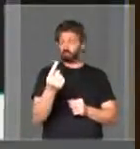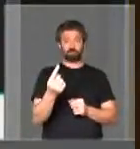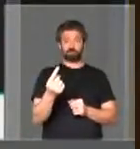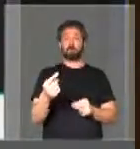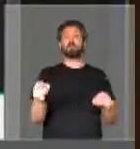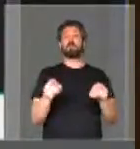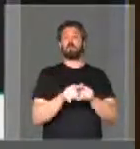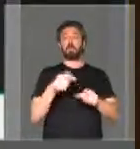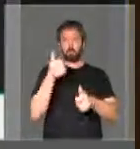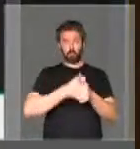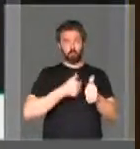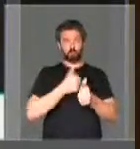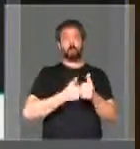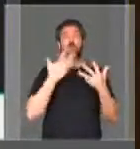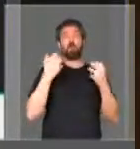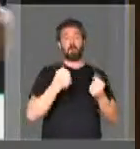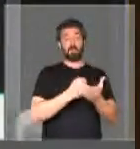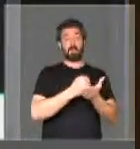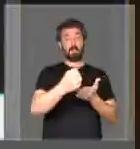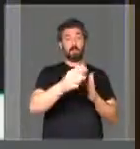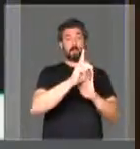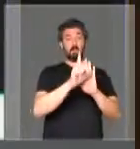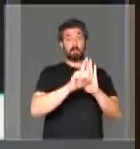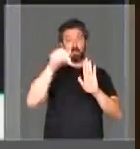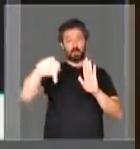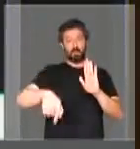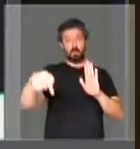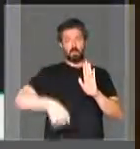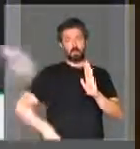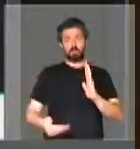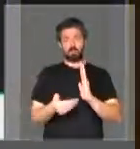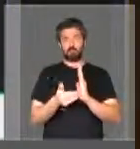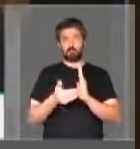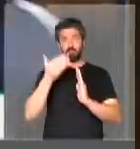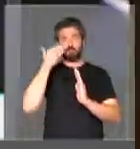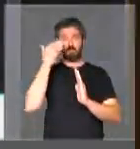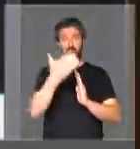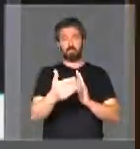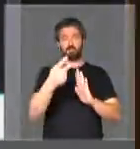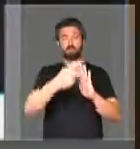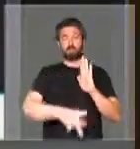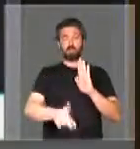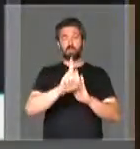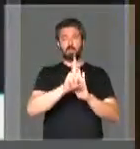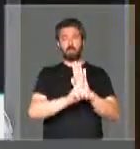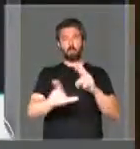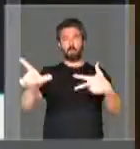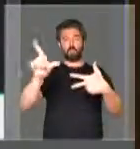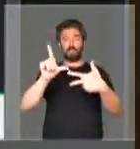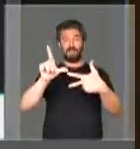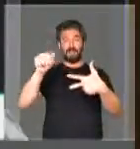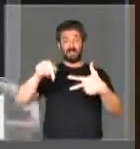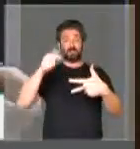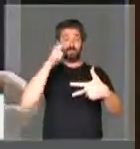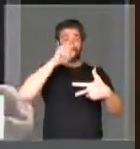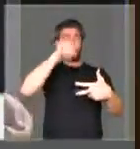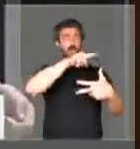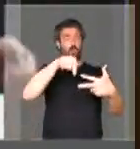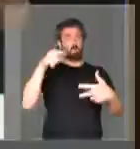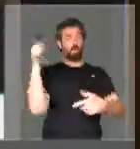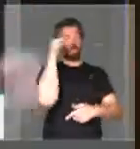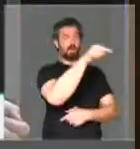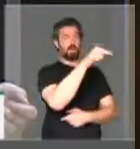nós vamos lutar para derrotar esse decreto aqui na casa também. Apresentamos um projeto de decreto legislativo